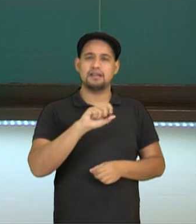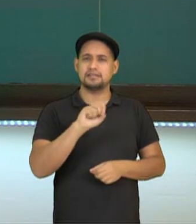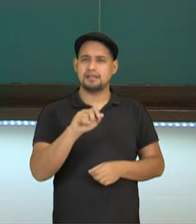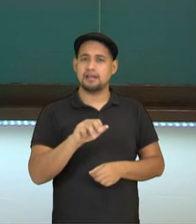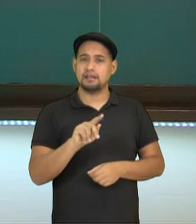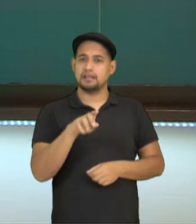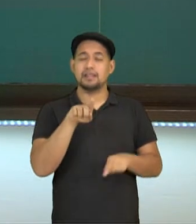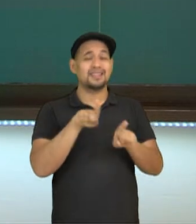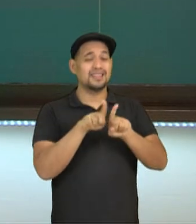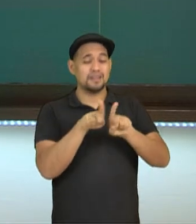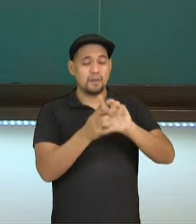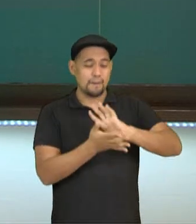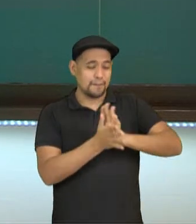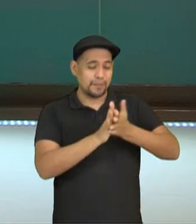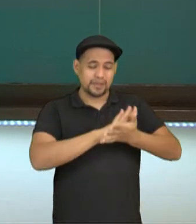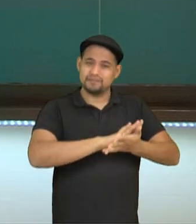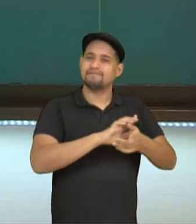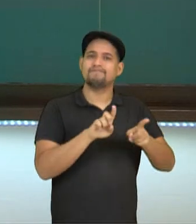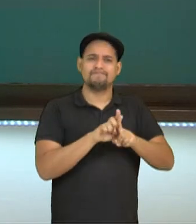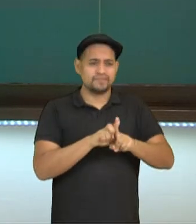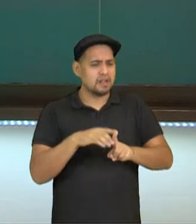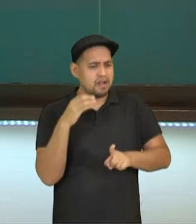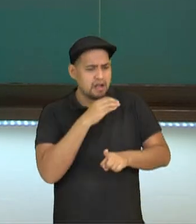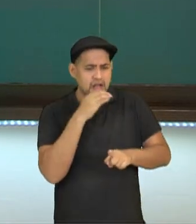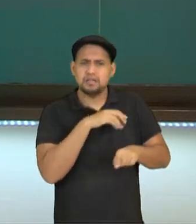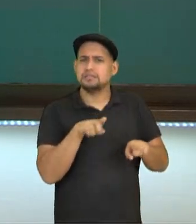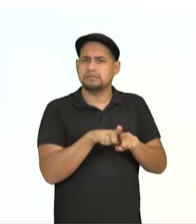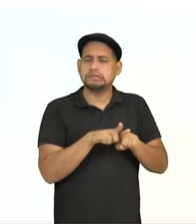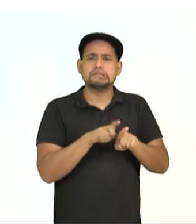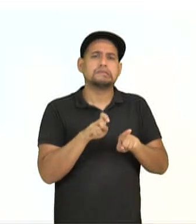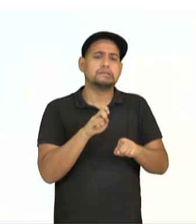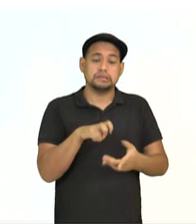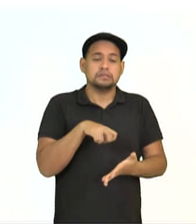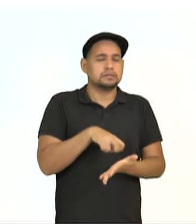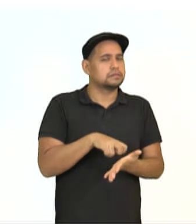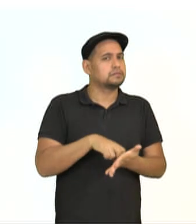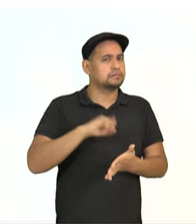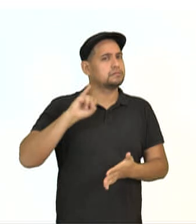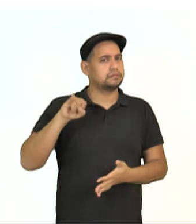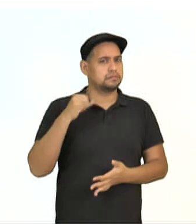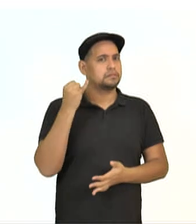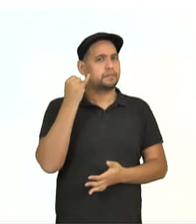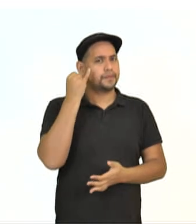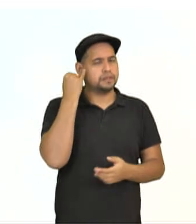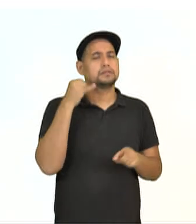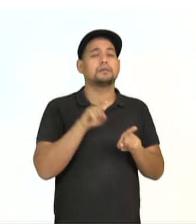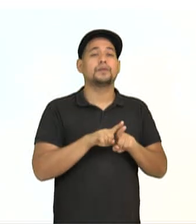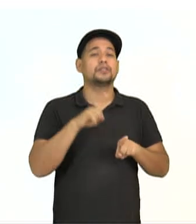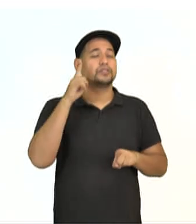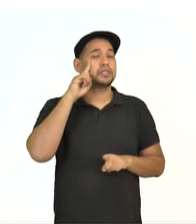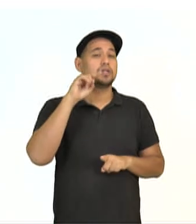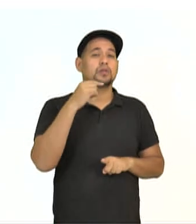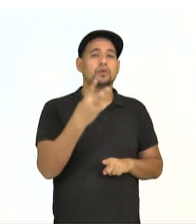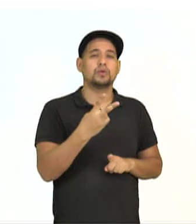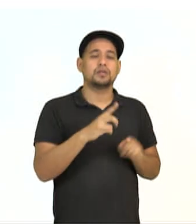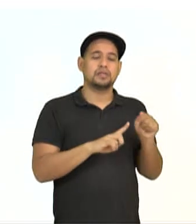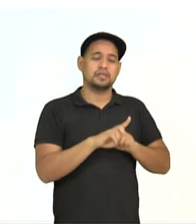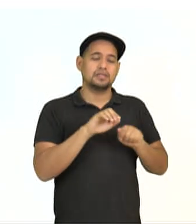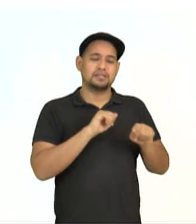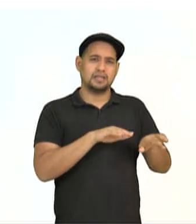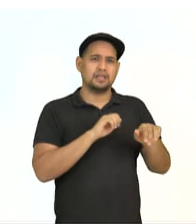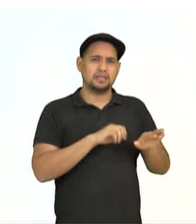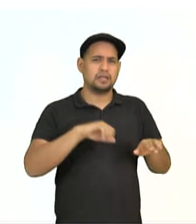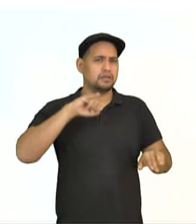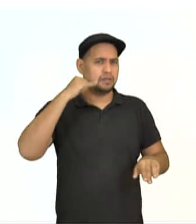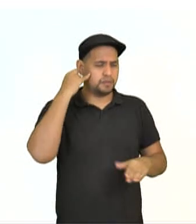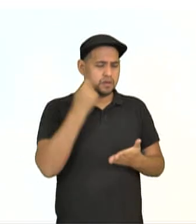desses ataques, apressou-se realmente a rendição do Japão. E no dia 2 de setembro, o Japão assinou